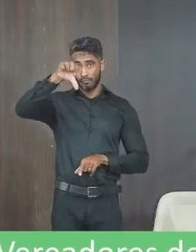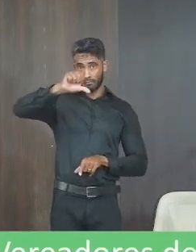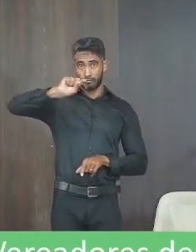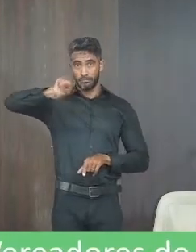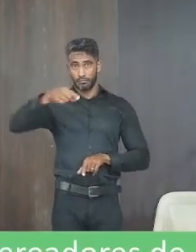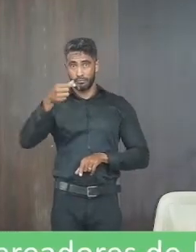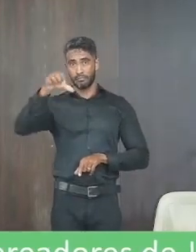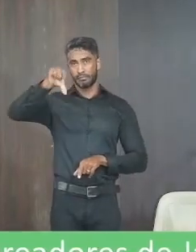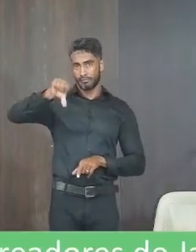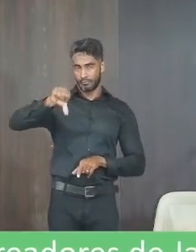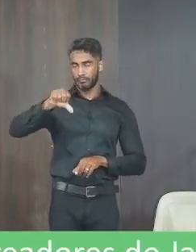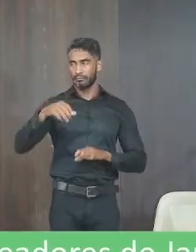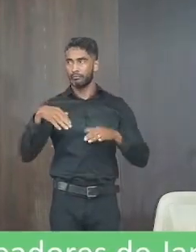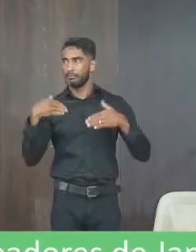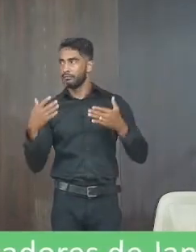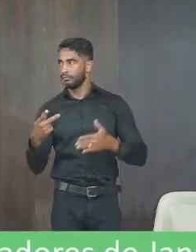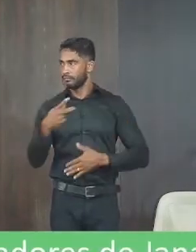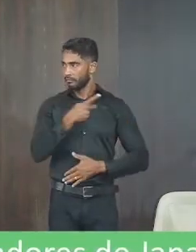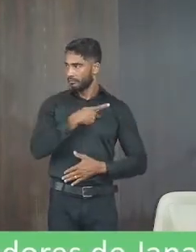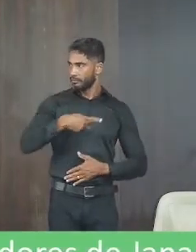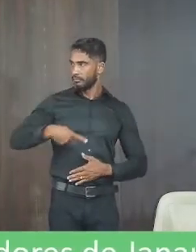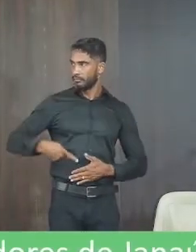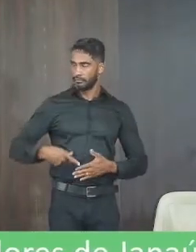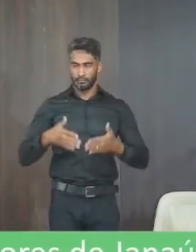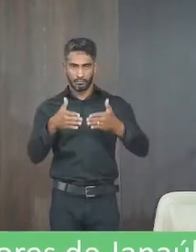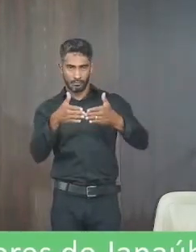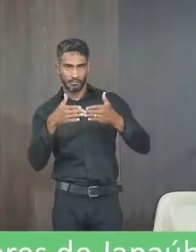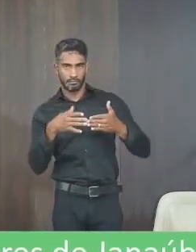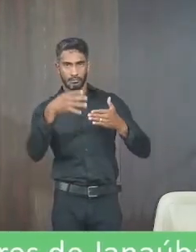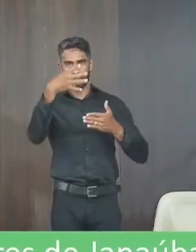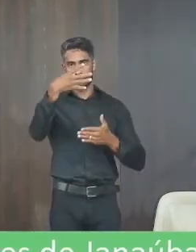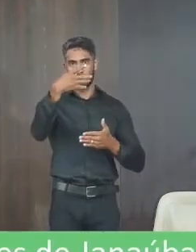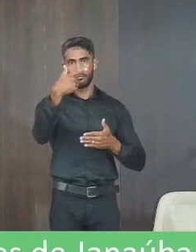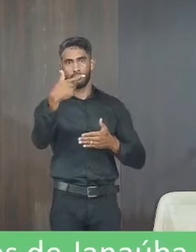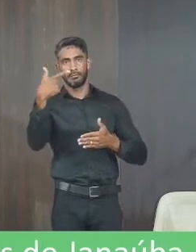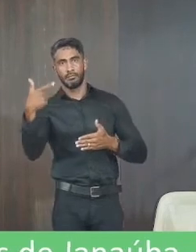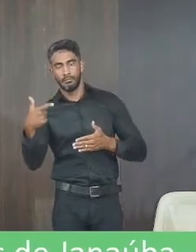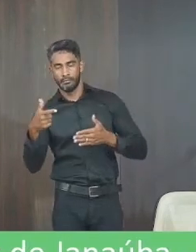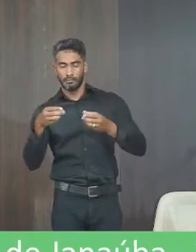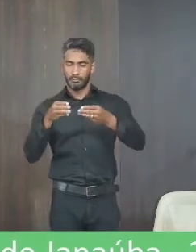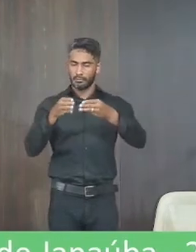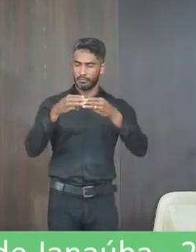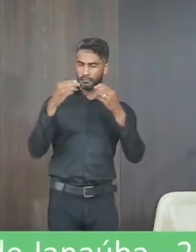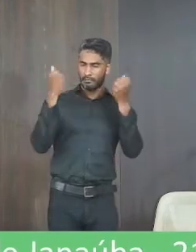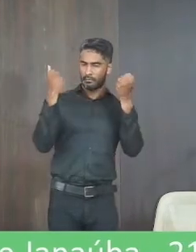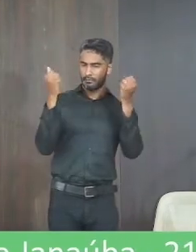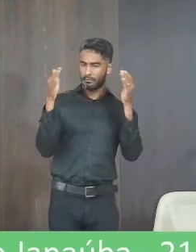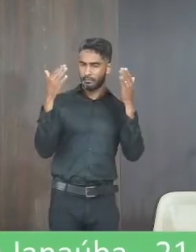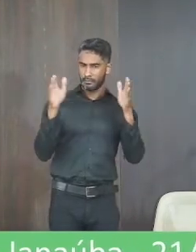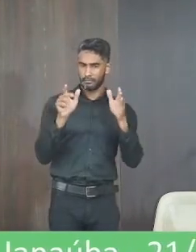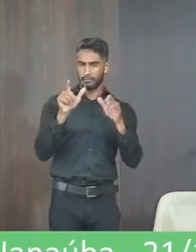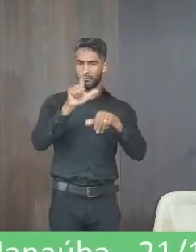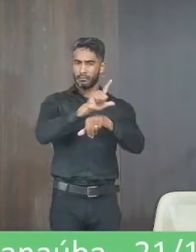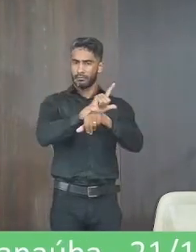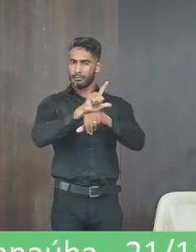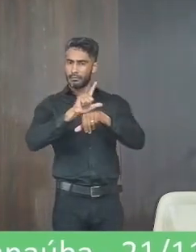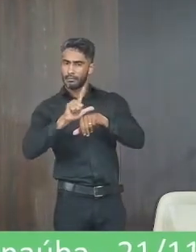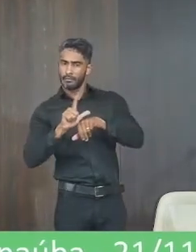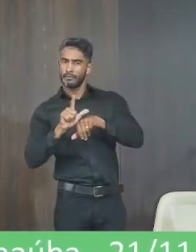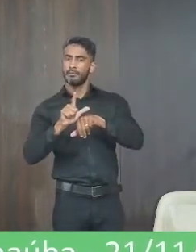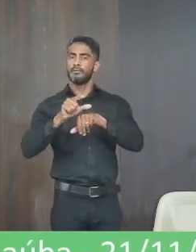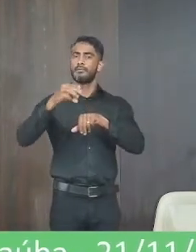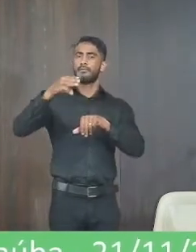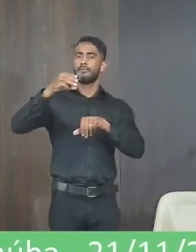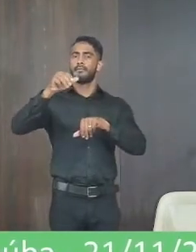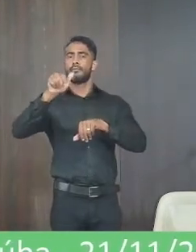presidente eu sou autor do requerimento 422 com votos de aplausos para a loja maçônica União